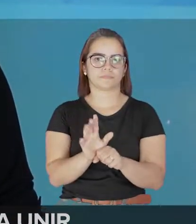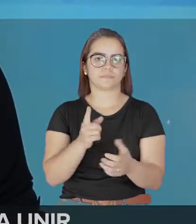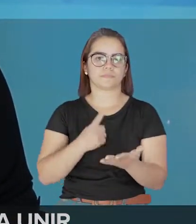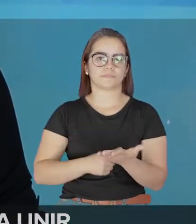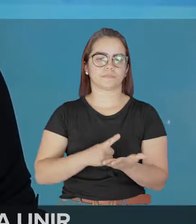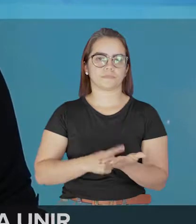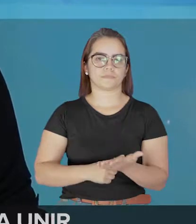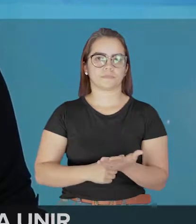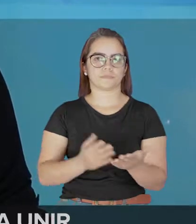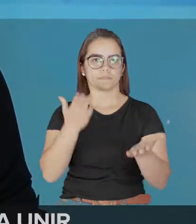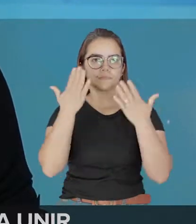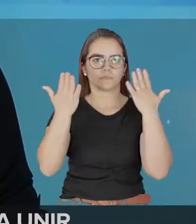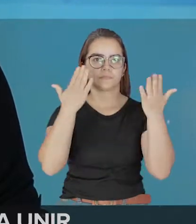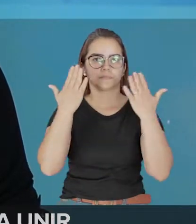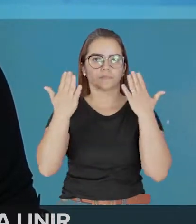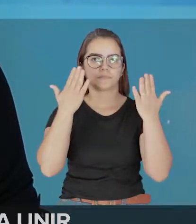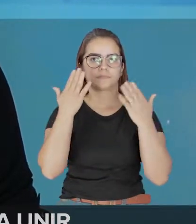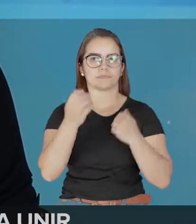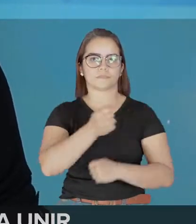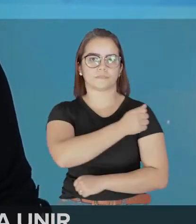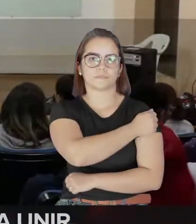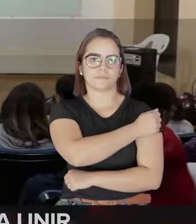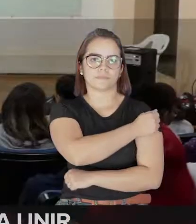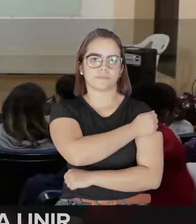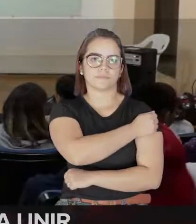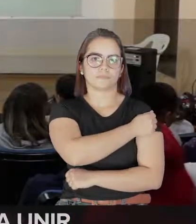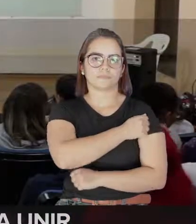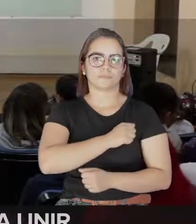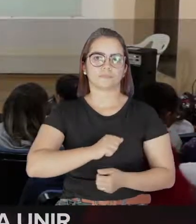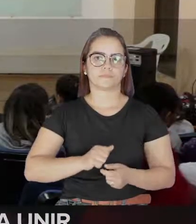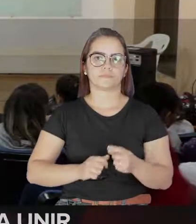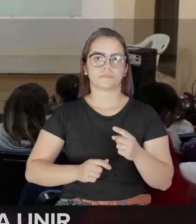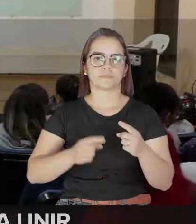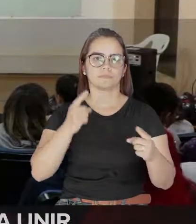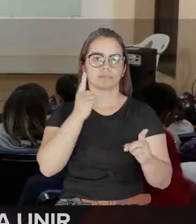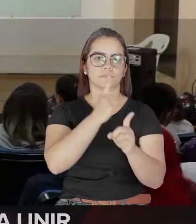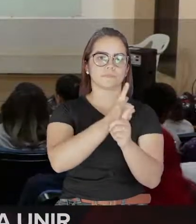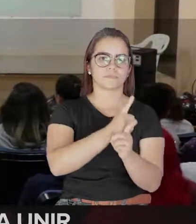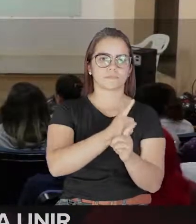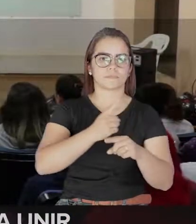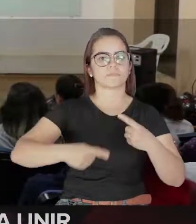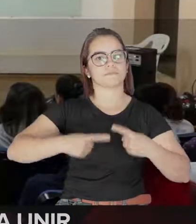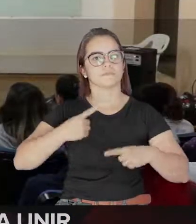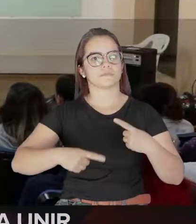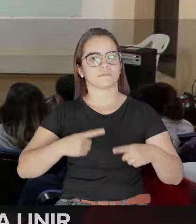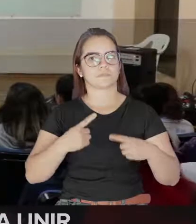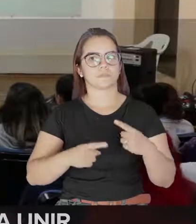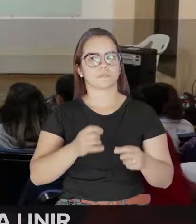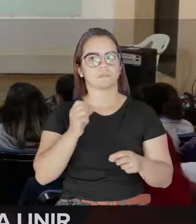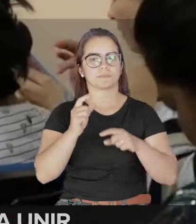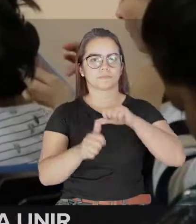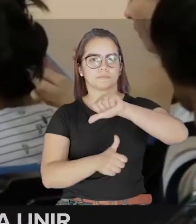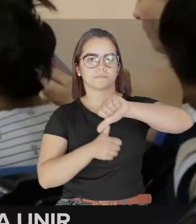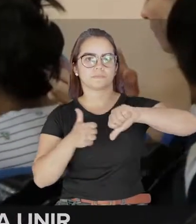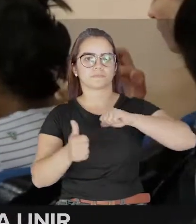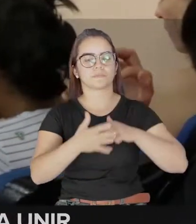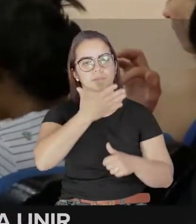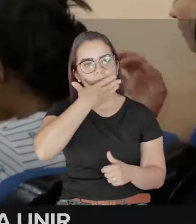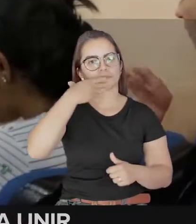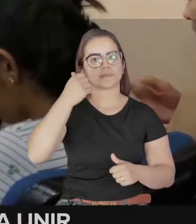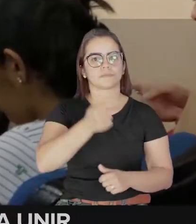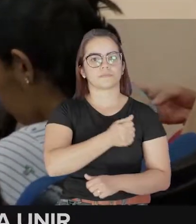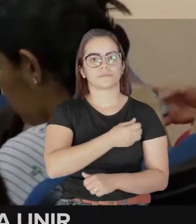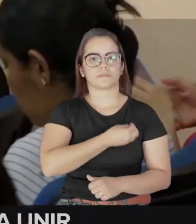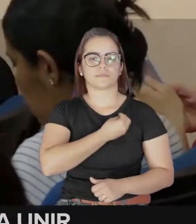atendimentos psicológicos para a comunidade acadêmica. O encontro foi marcado por debates que discutiram a melhoria da qualidade de vida dos